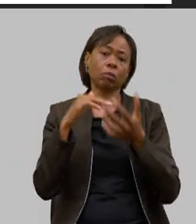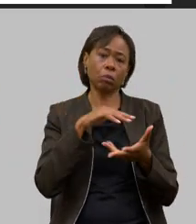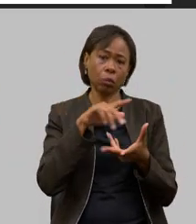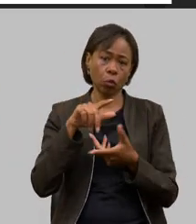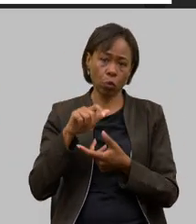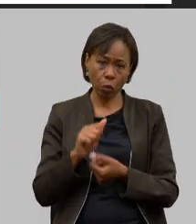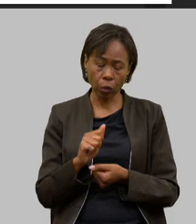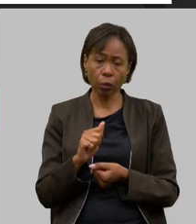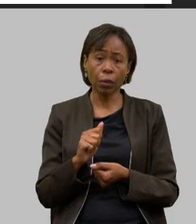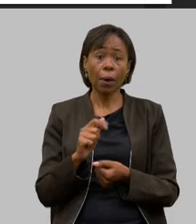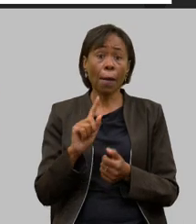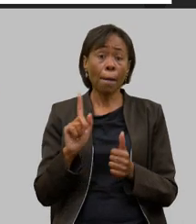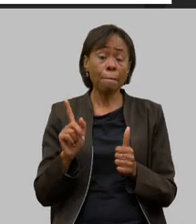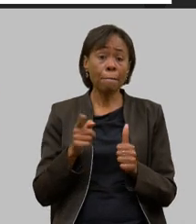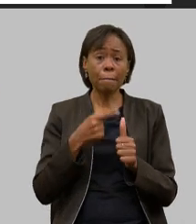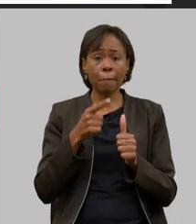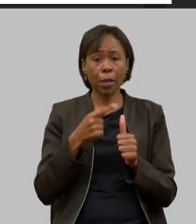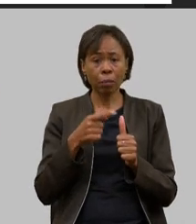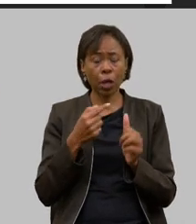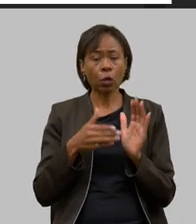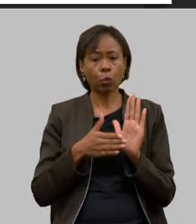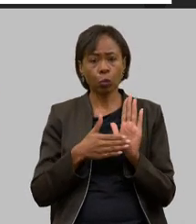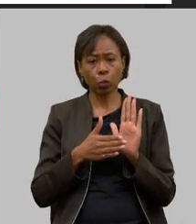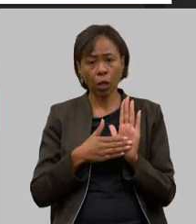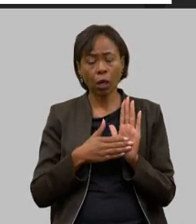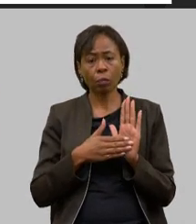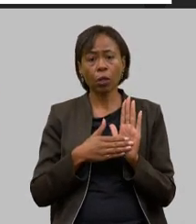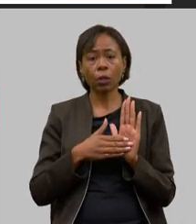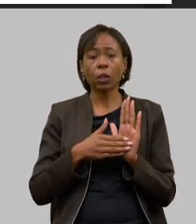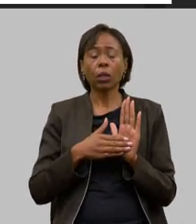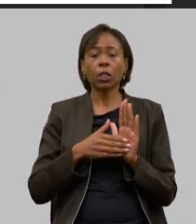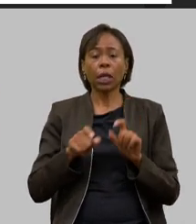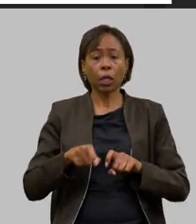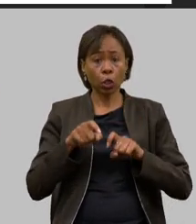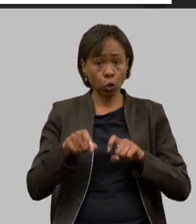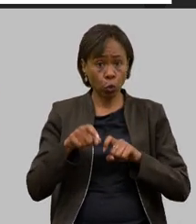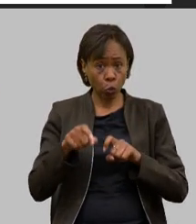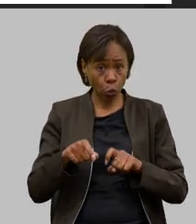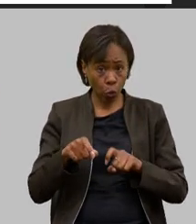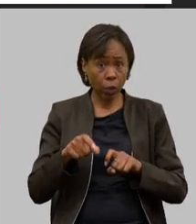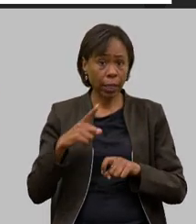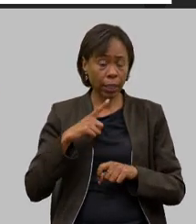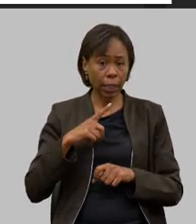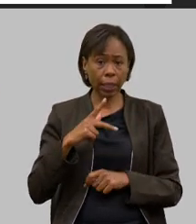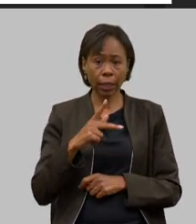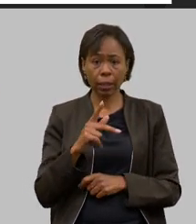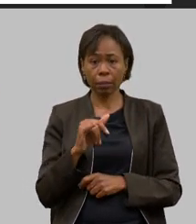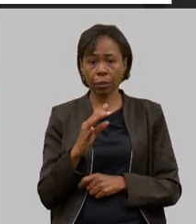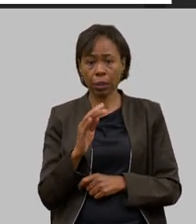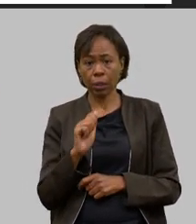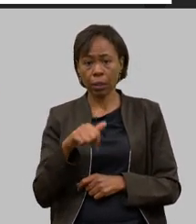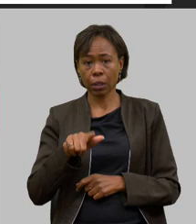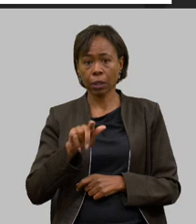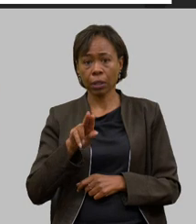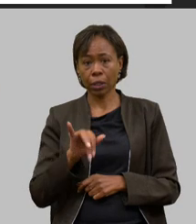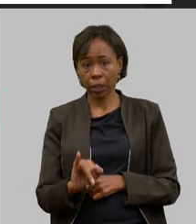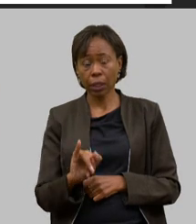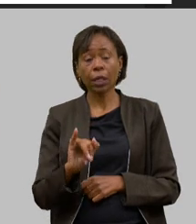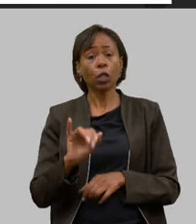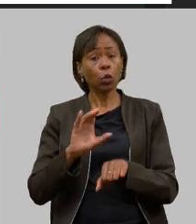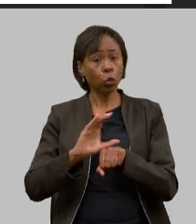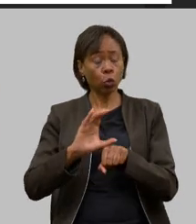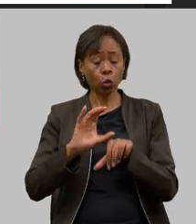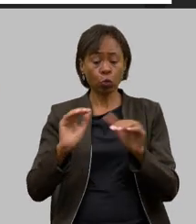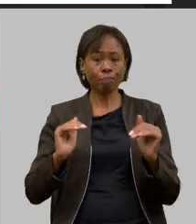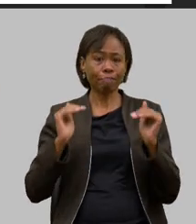programa de agricultura de precisão em Pitangui também curso superior formando